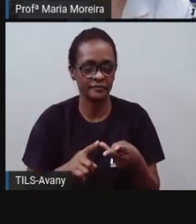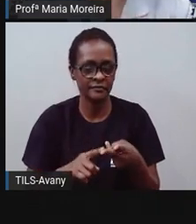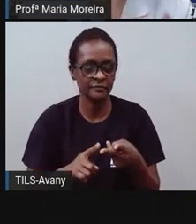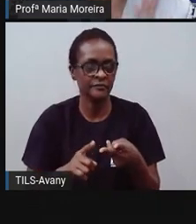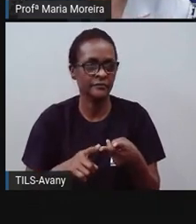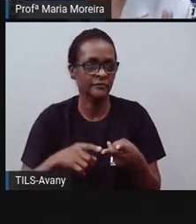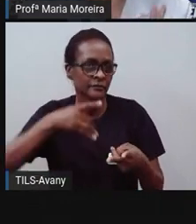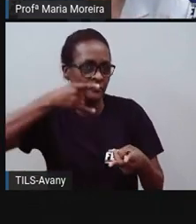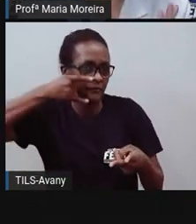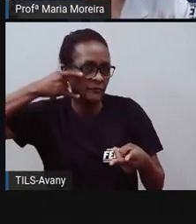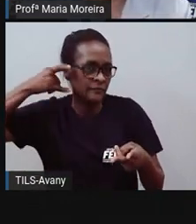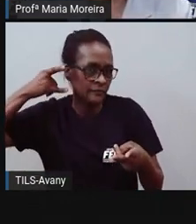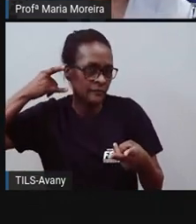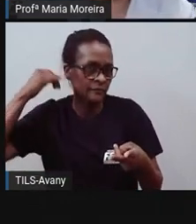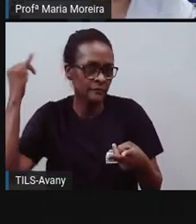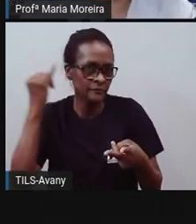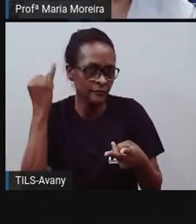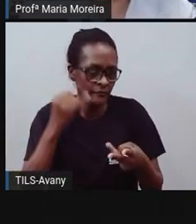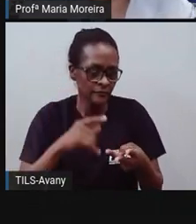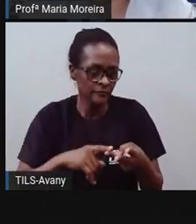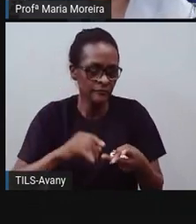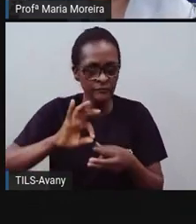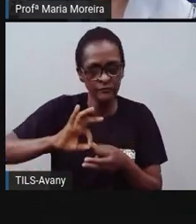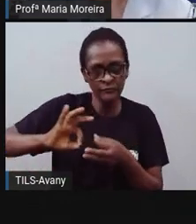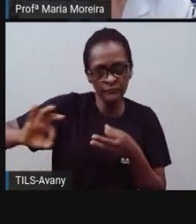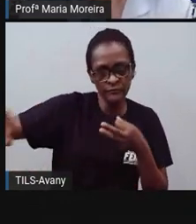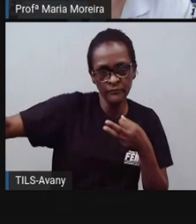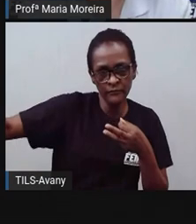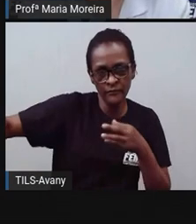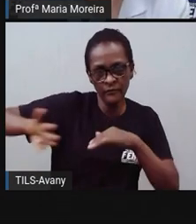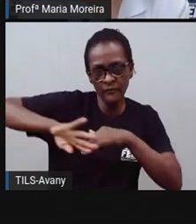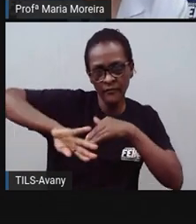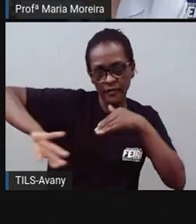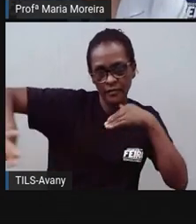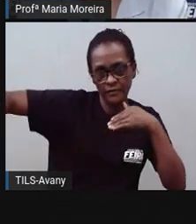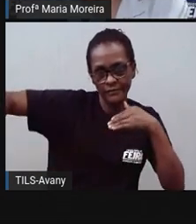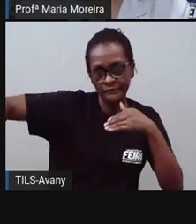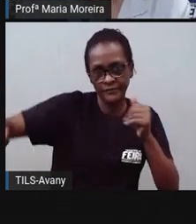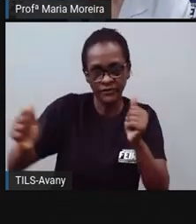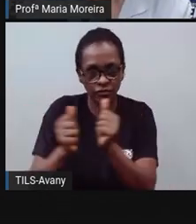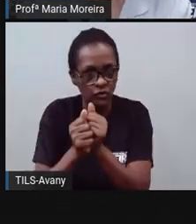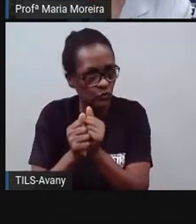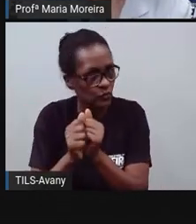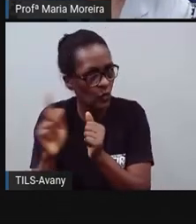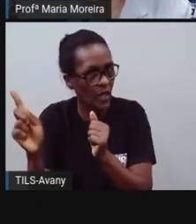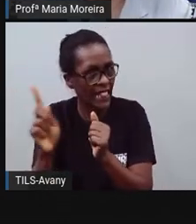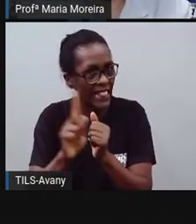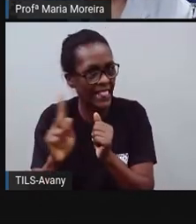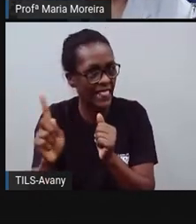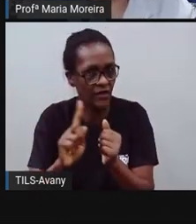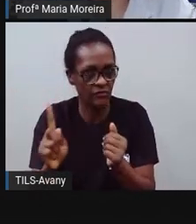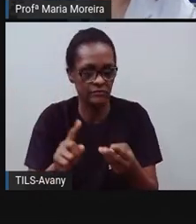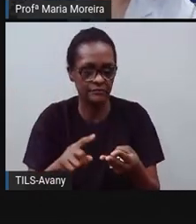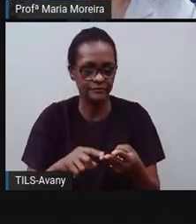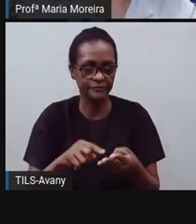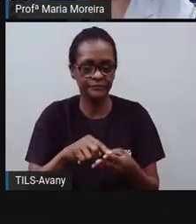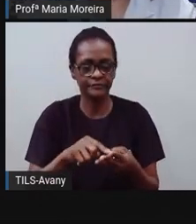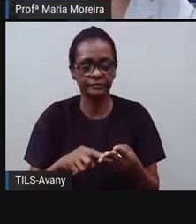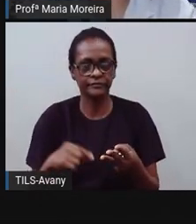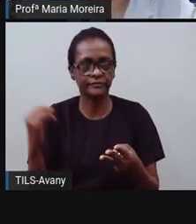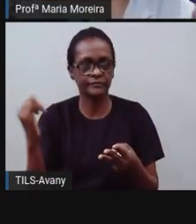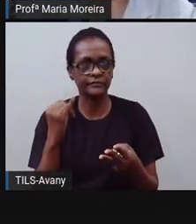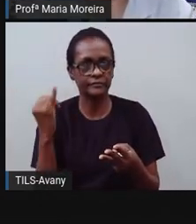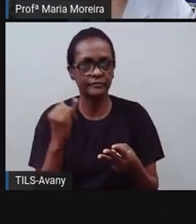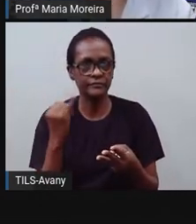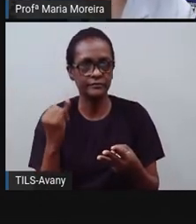protejam, pratiquem o distanciamento social e o isolamento social. Se possível for, não sendo possível, se